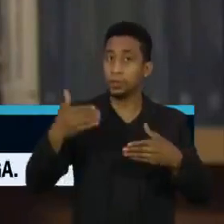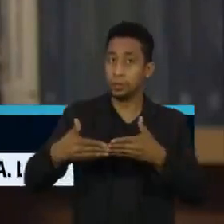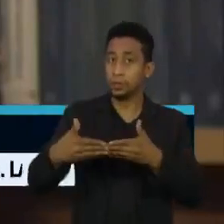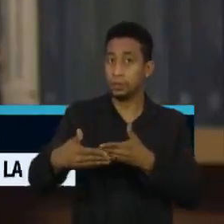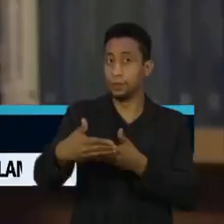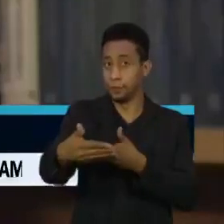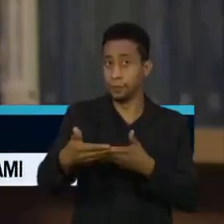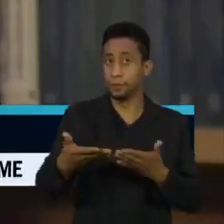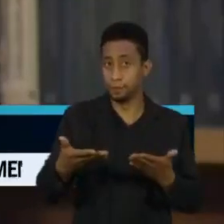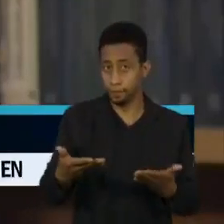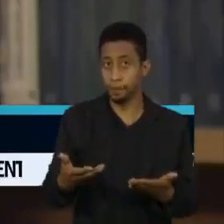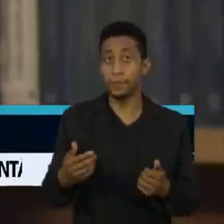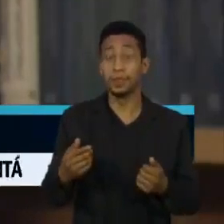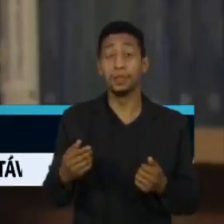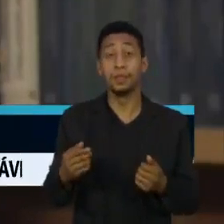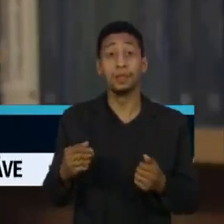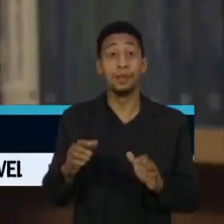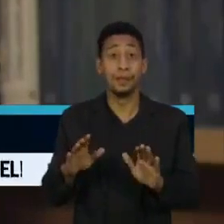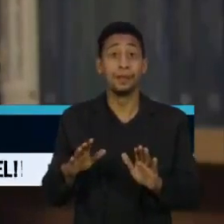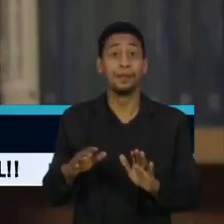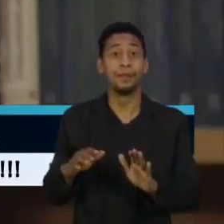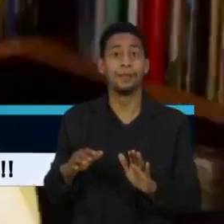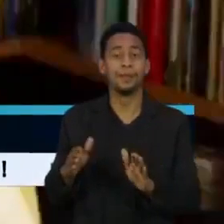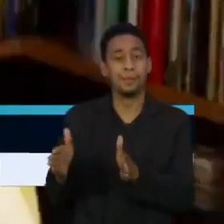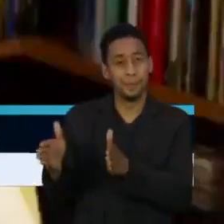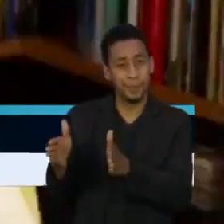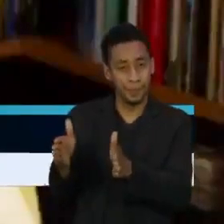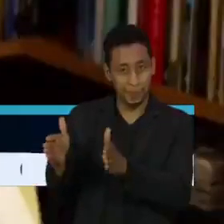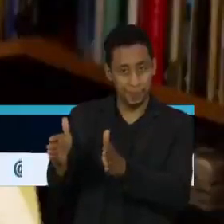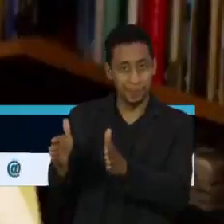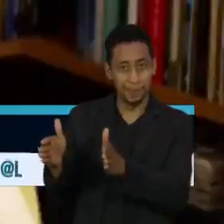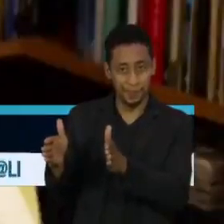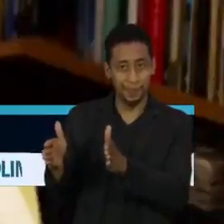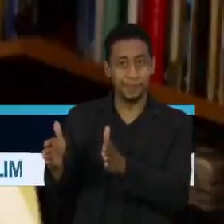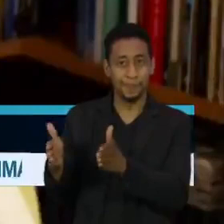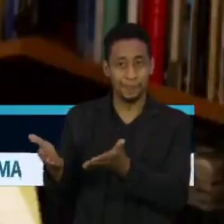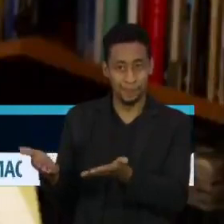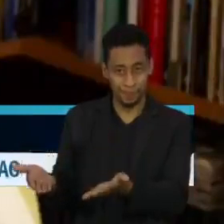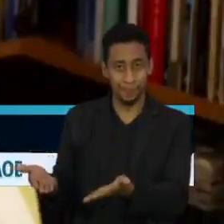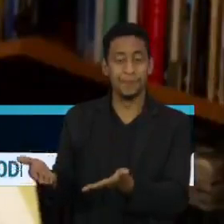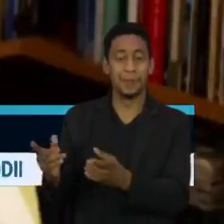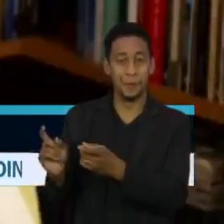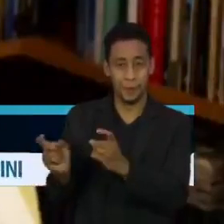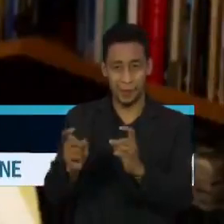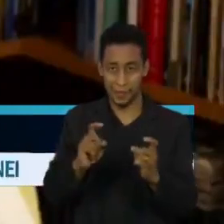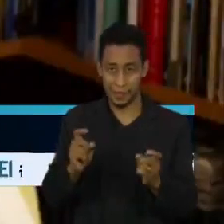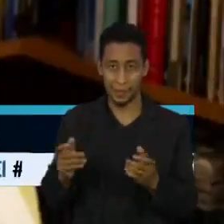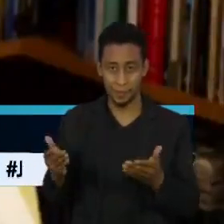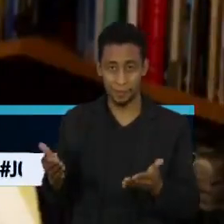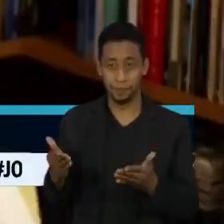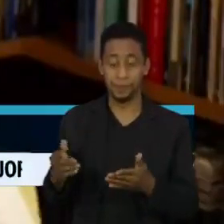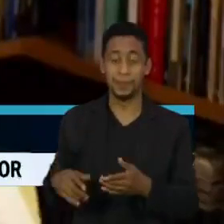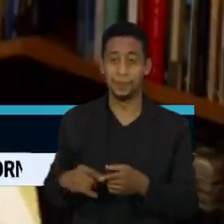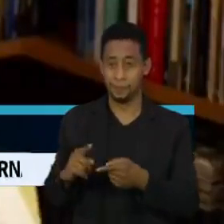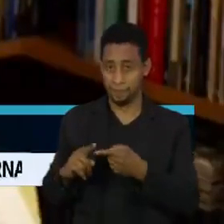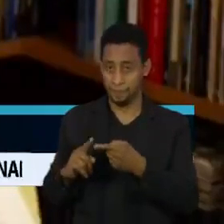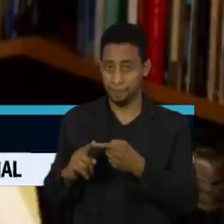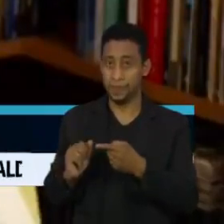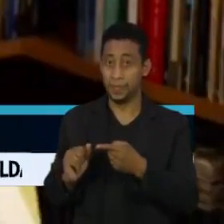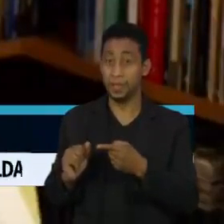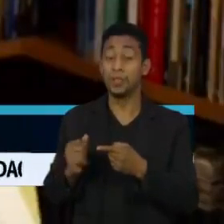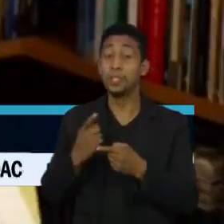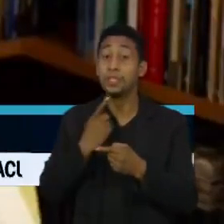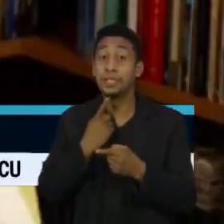constante aqui durante a nossa reunião. Primeiro, o